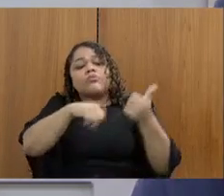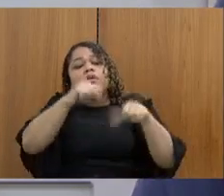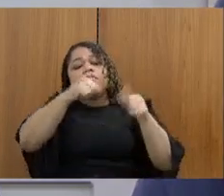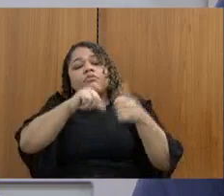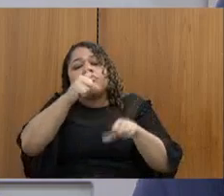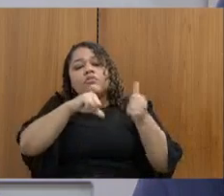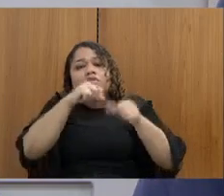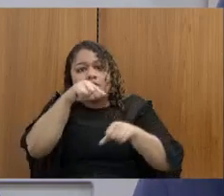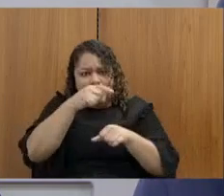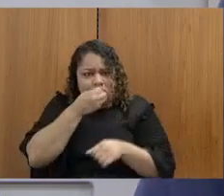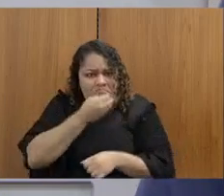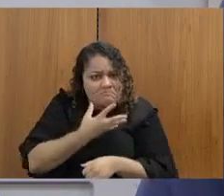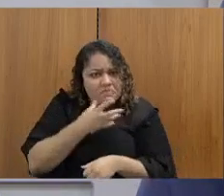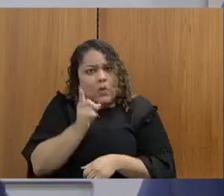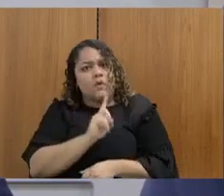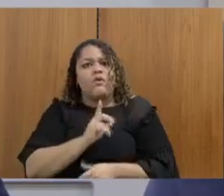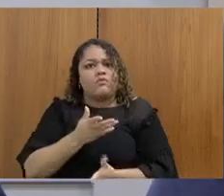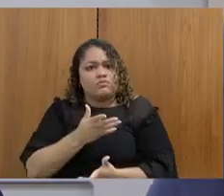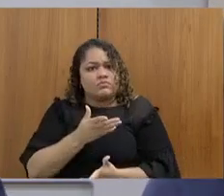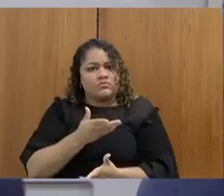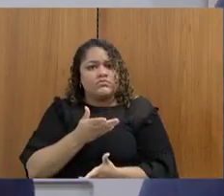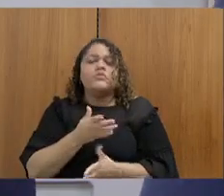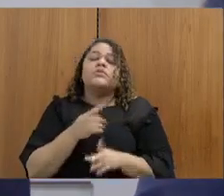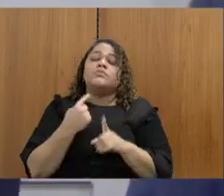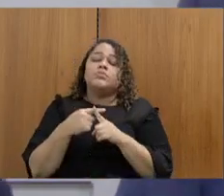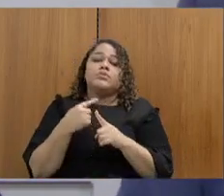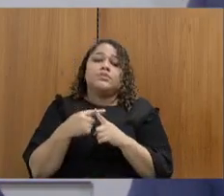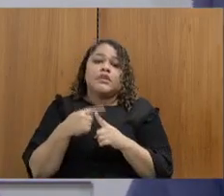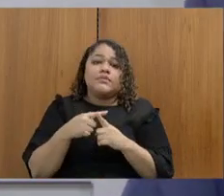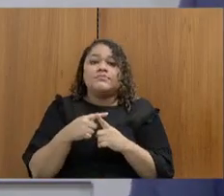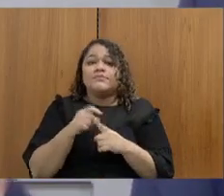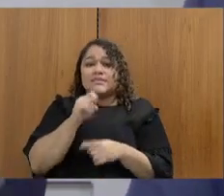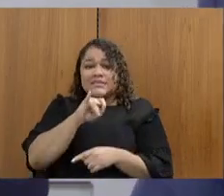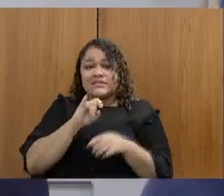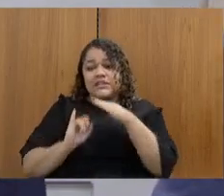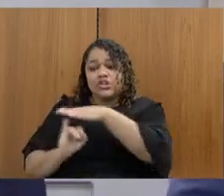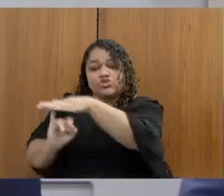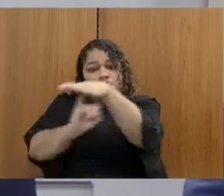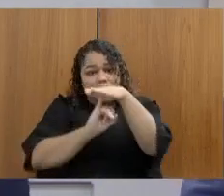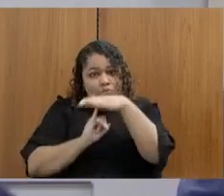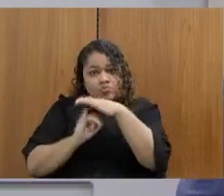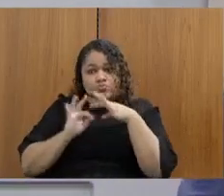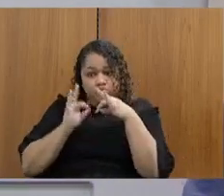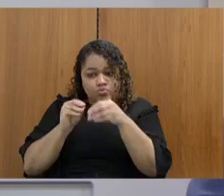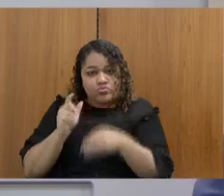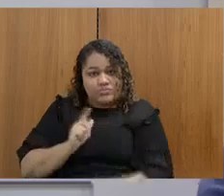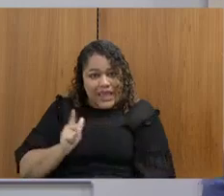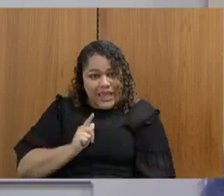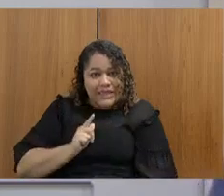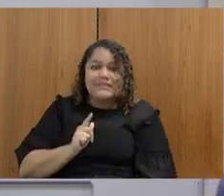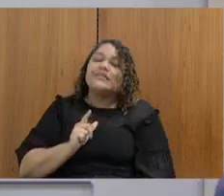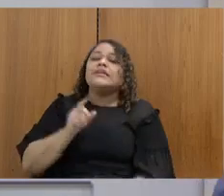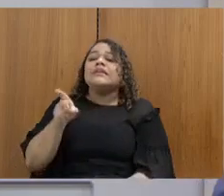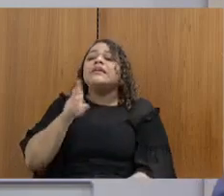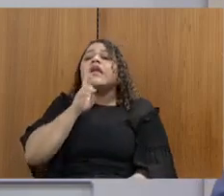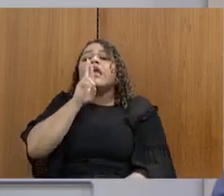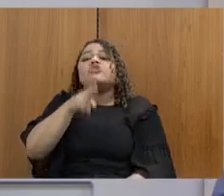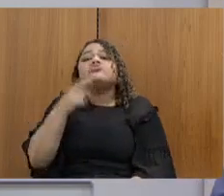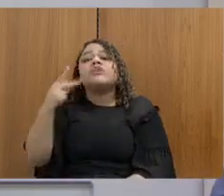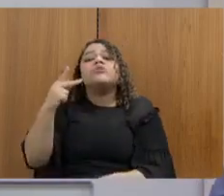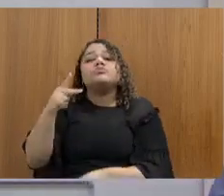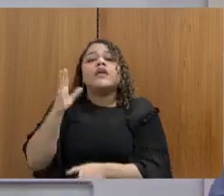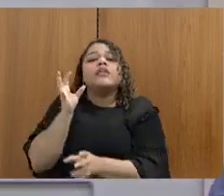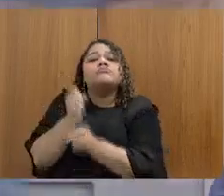agora sendo apresentada se ela é suficiente. Primeiro, se as instituições todas têm e, segundo, os resultados que cada instituição está objetivando.